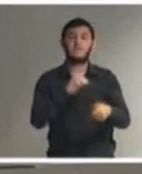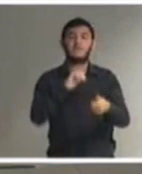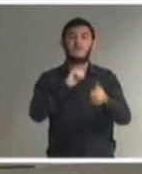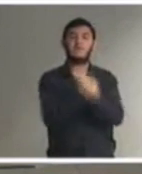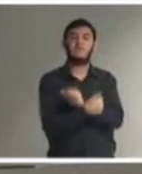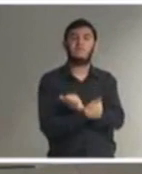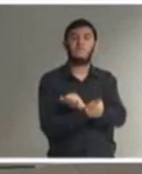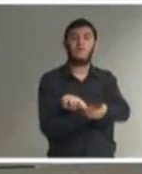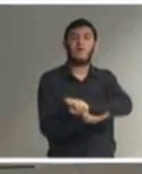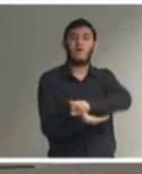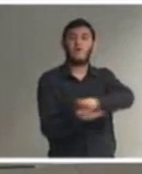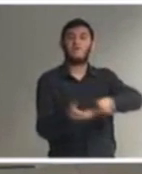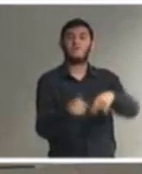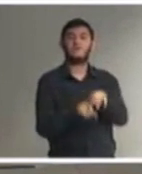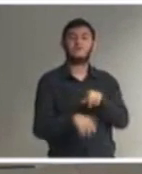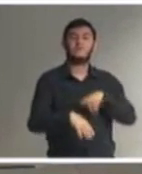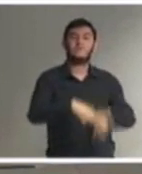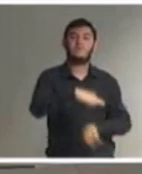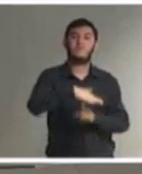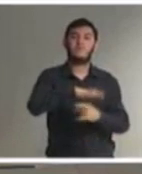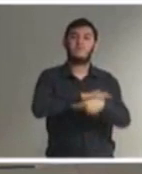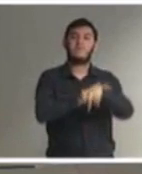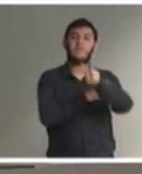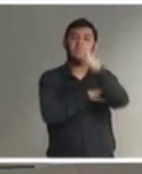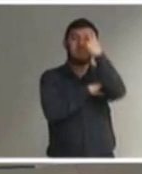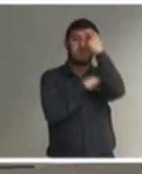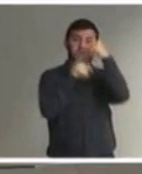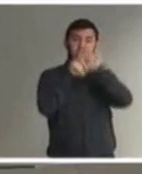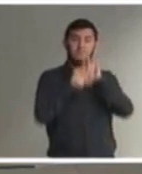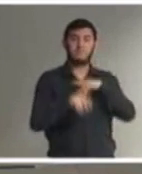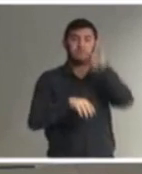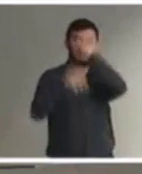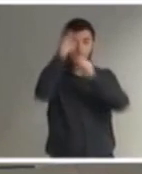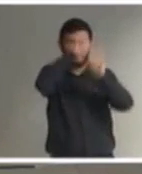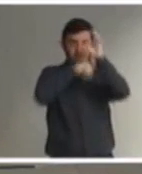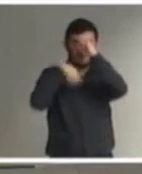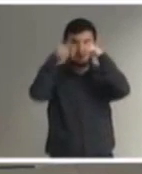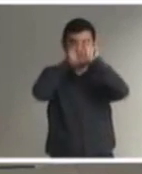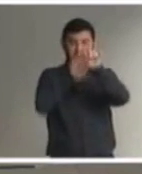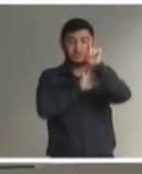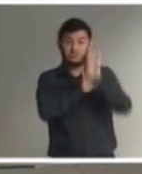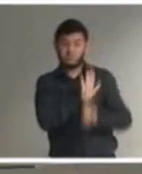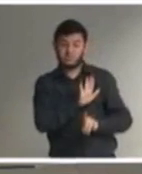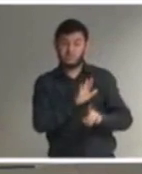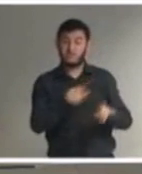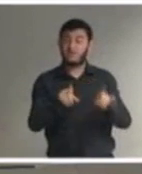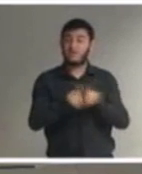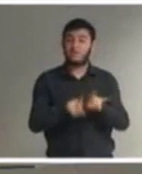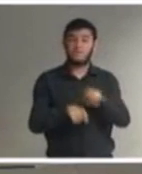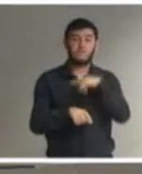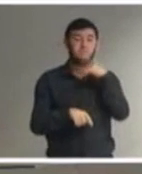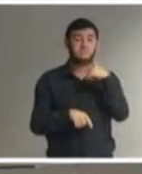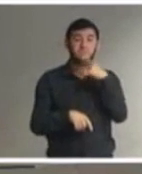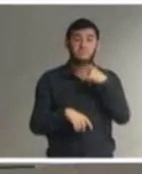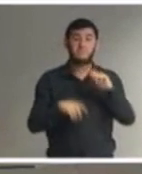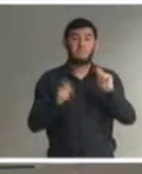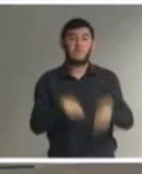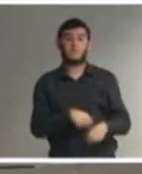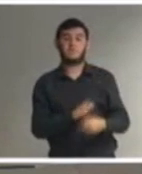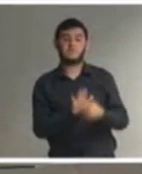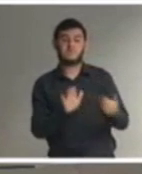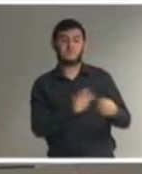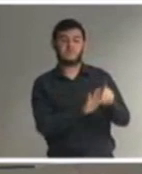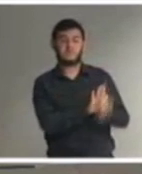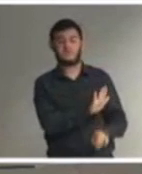tem acesso ao aprendizado que é um direito seu personalíssimo e que ninguém pode abrir mão desse direito por